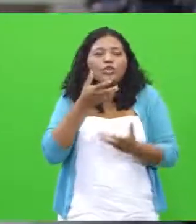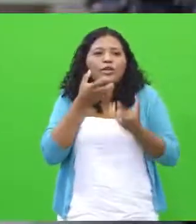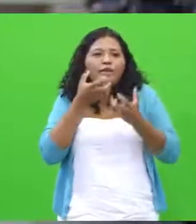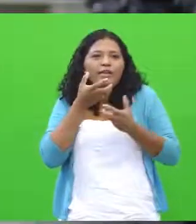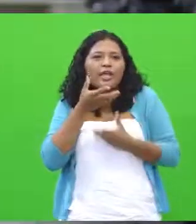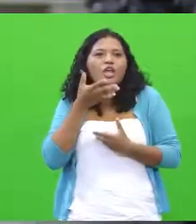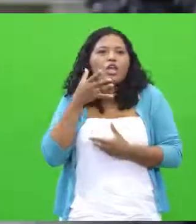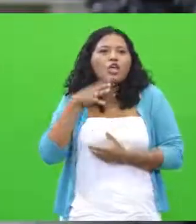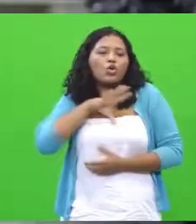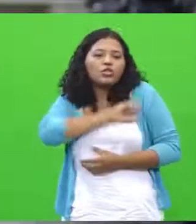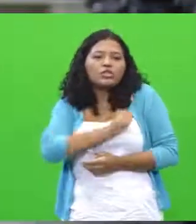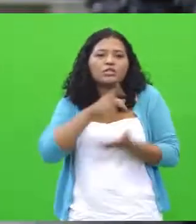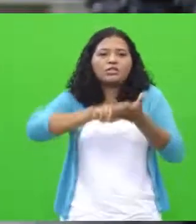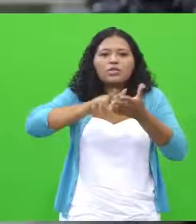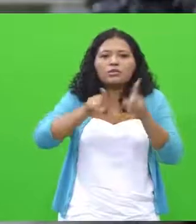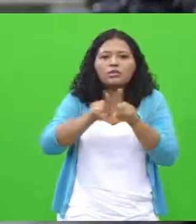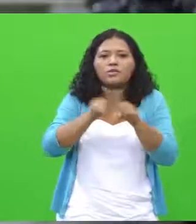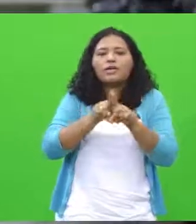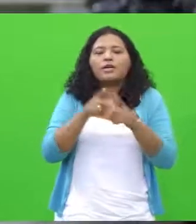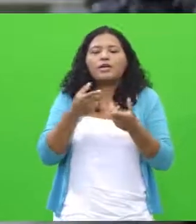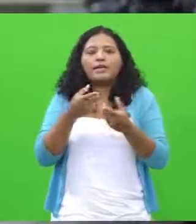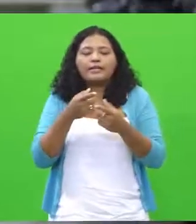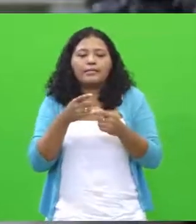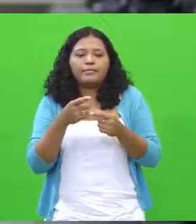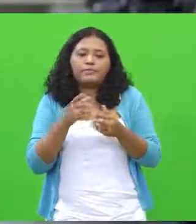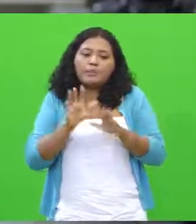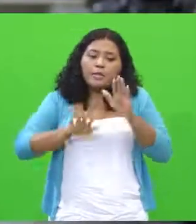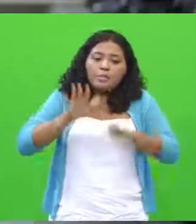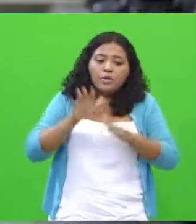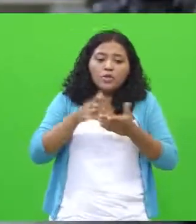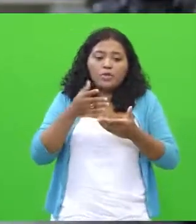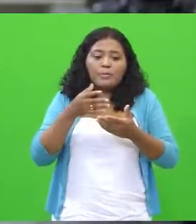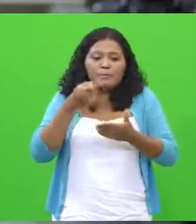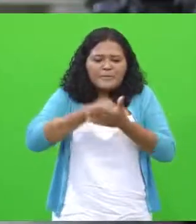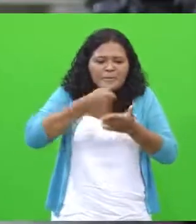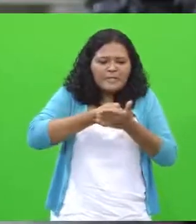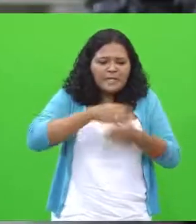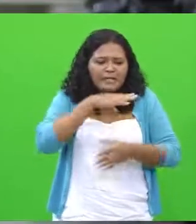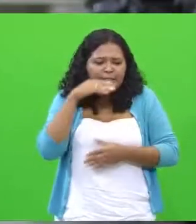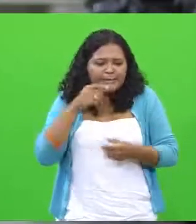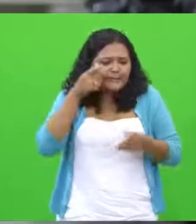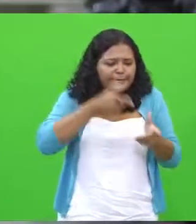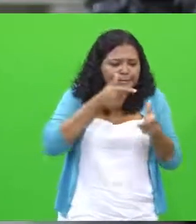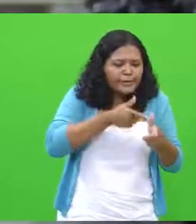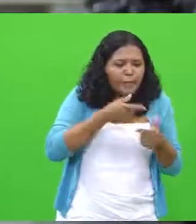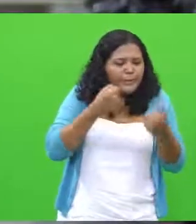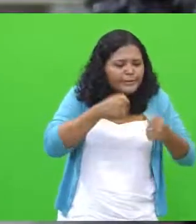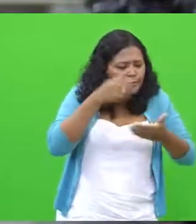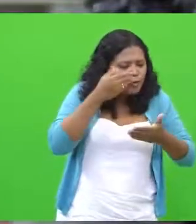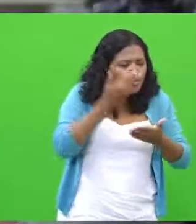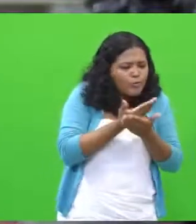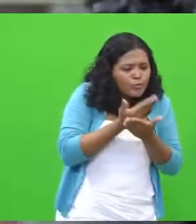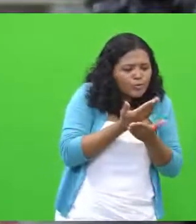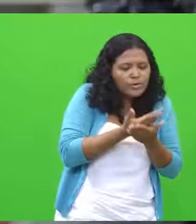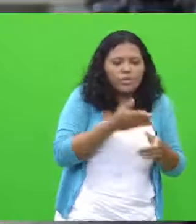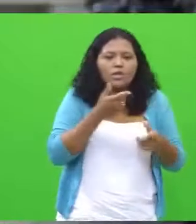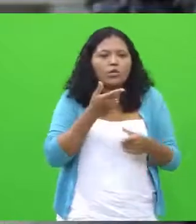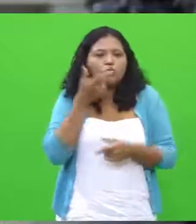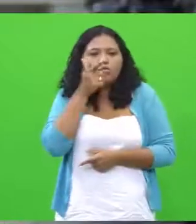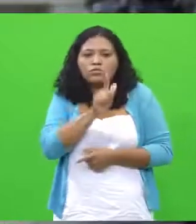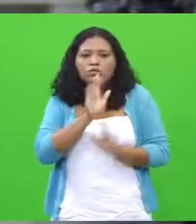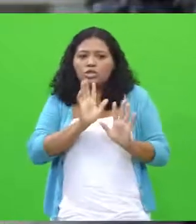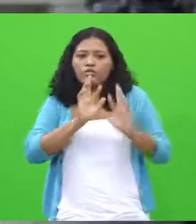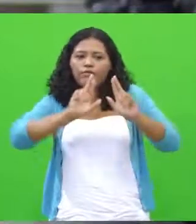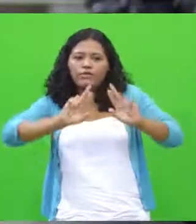vem obrigatório. Você bater na cabeça da criança, ela tem que ler, tem que estudar. Não é isso que acontece. Se você tiver uma maneira de